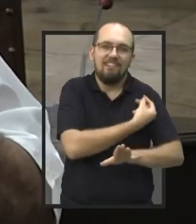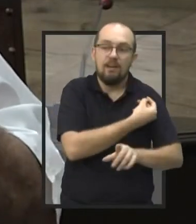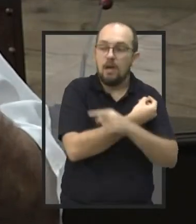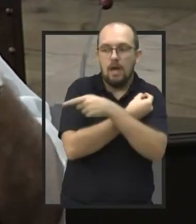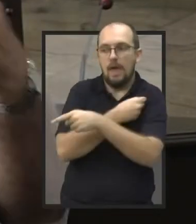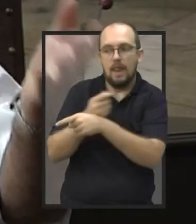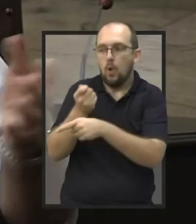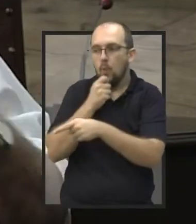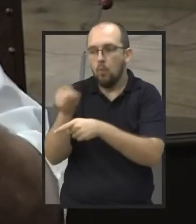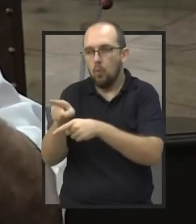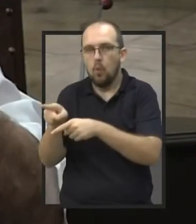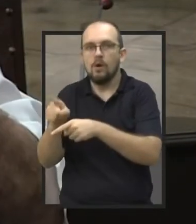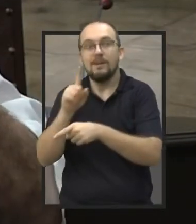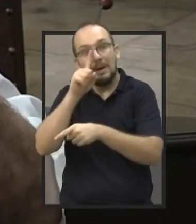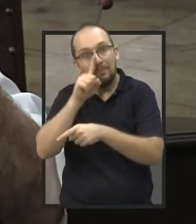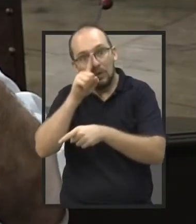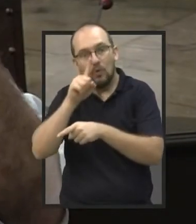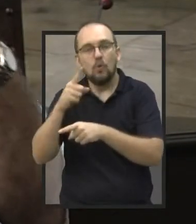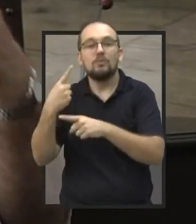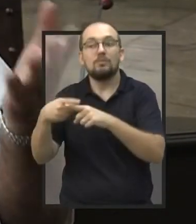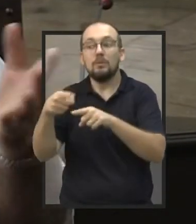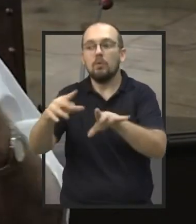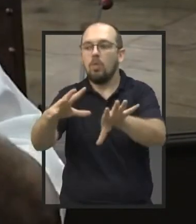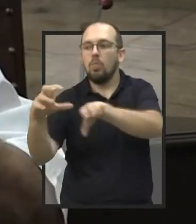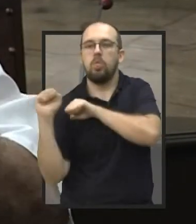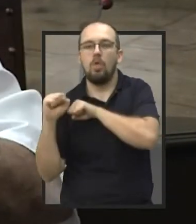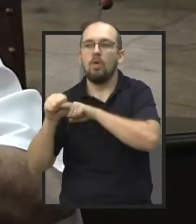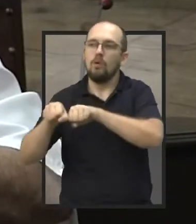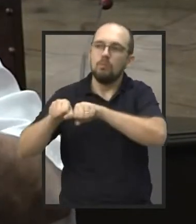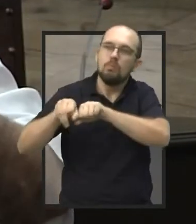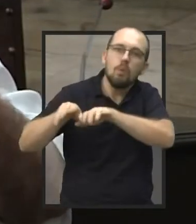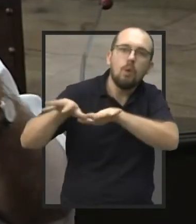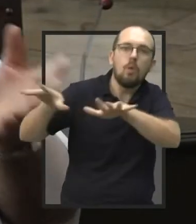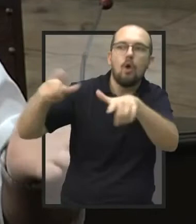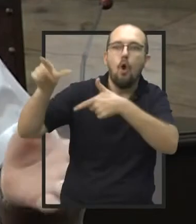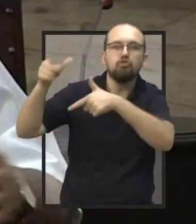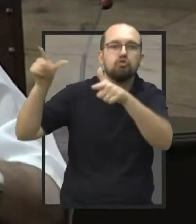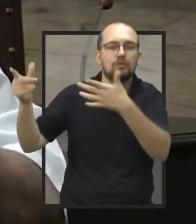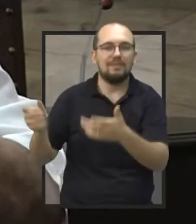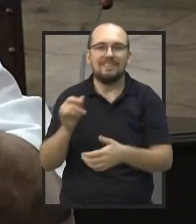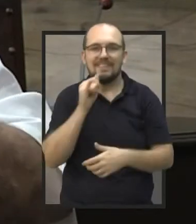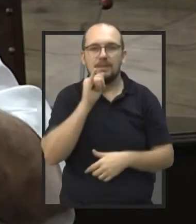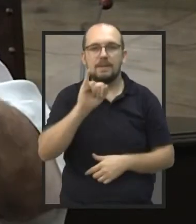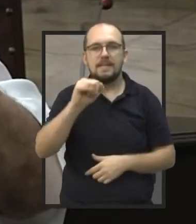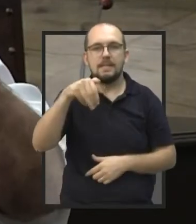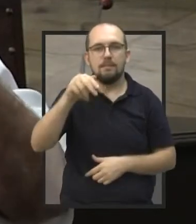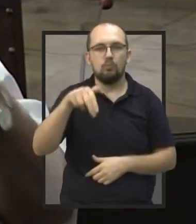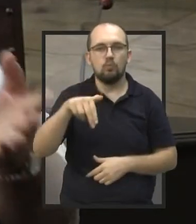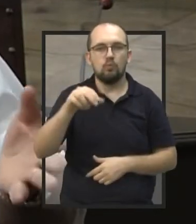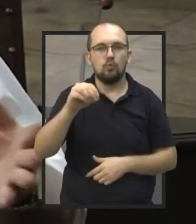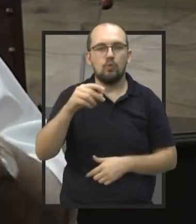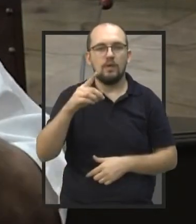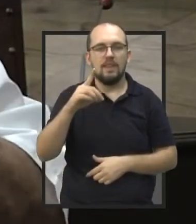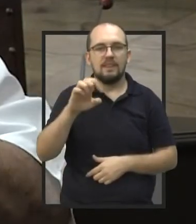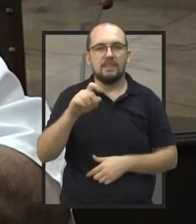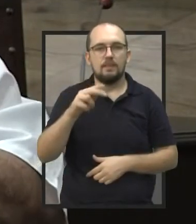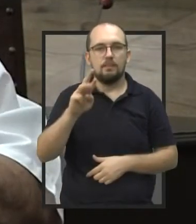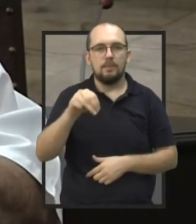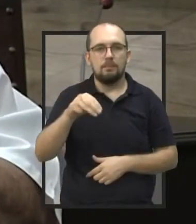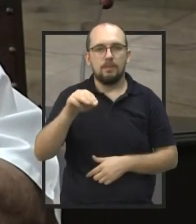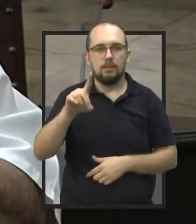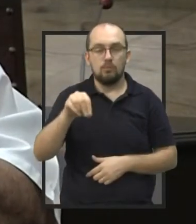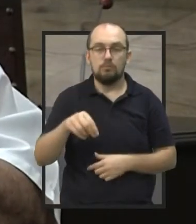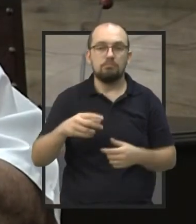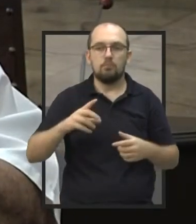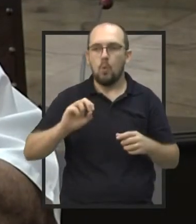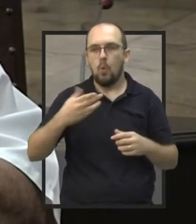consegue levar a infecção para outras pessoas. Um imuno deprimido, um transplantado, um